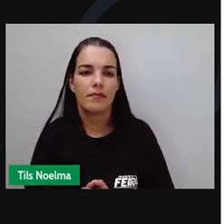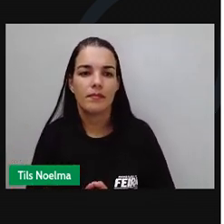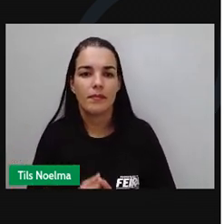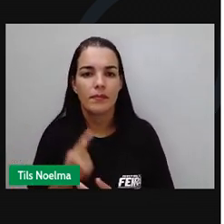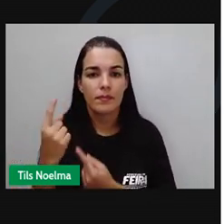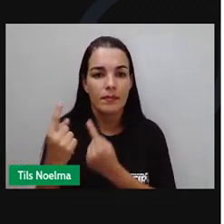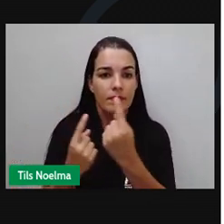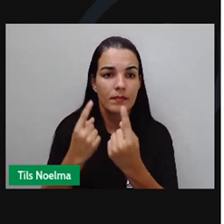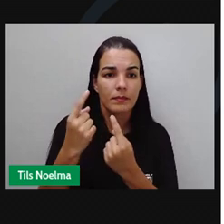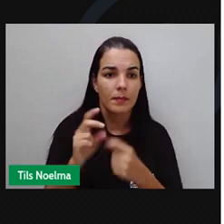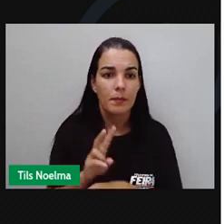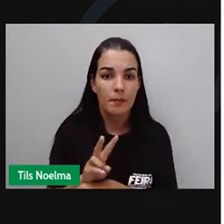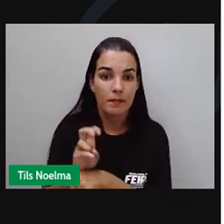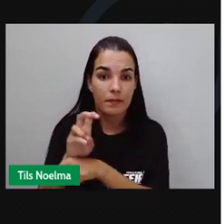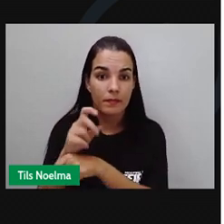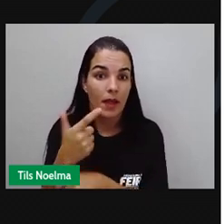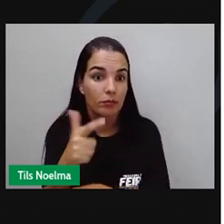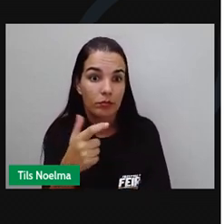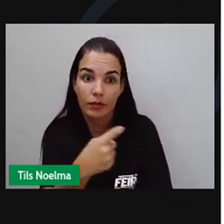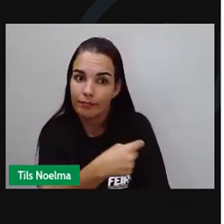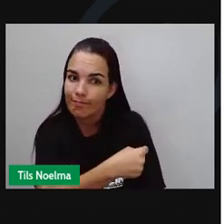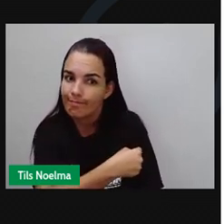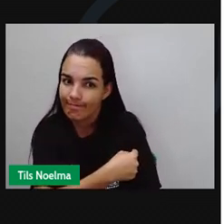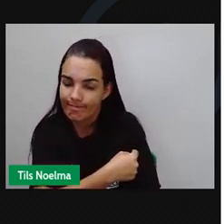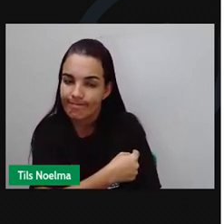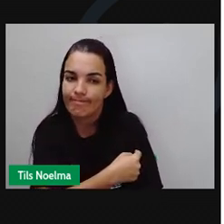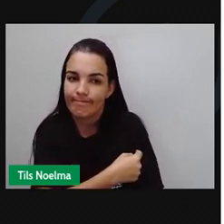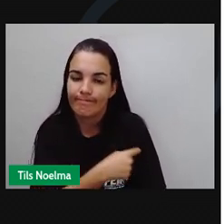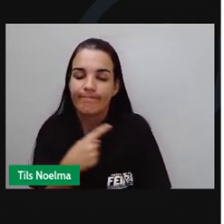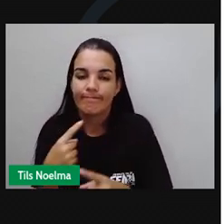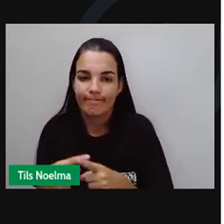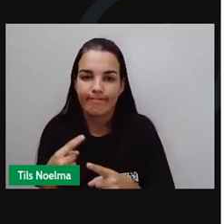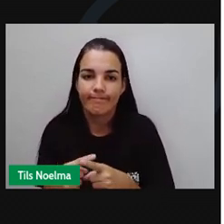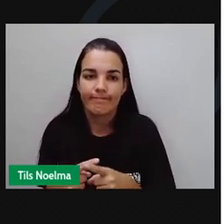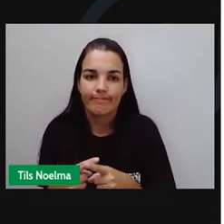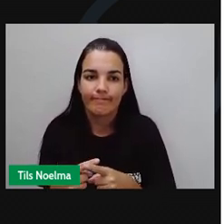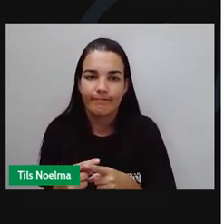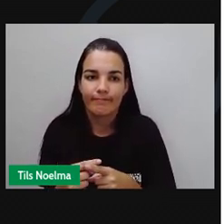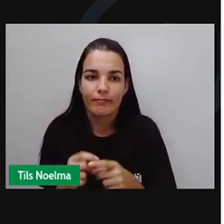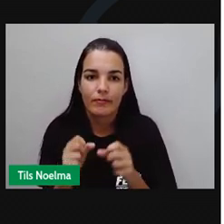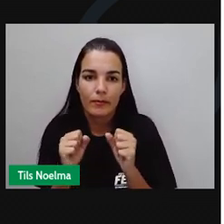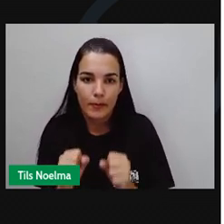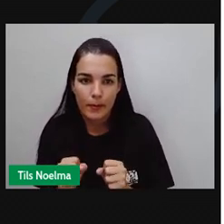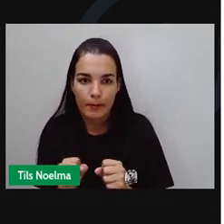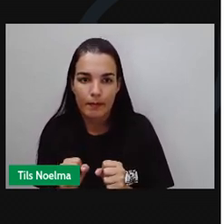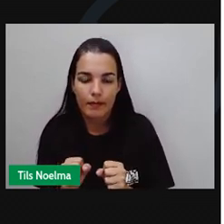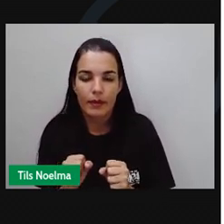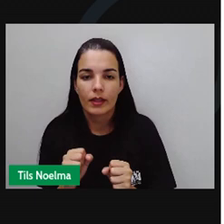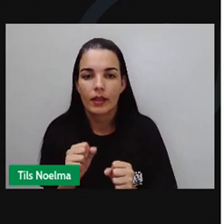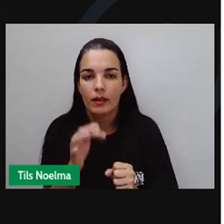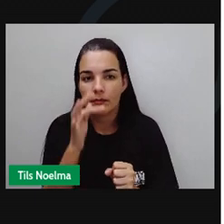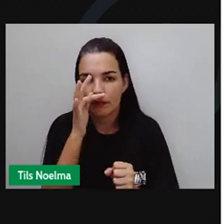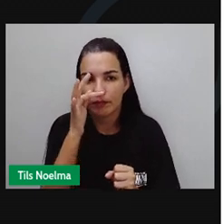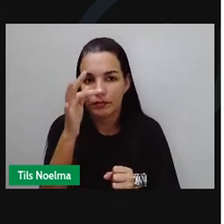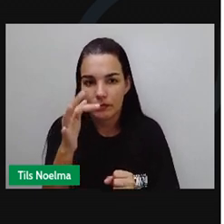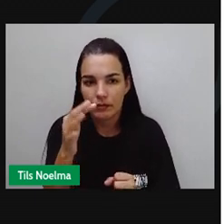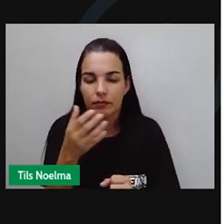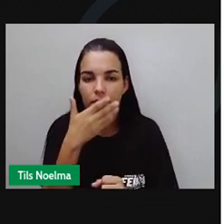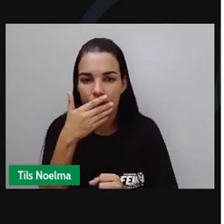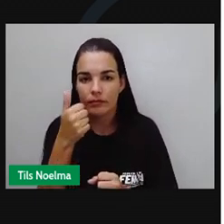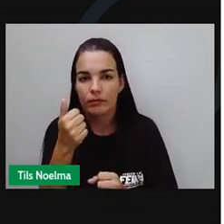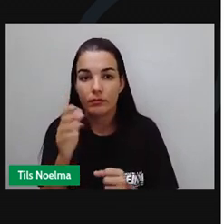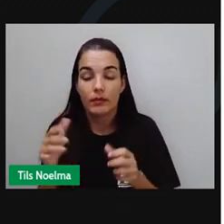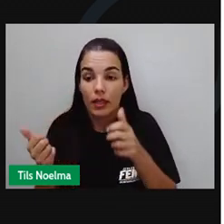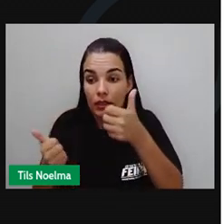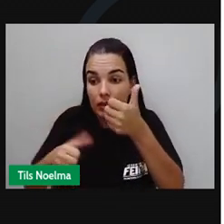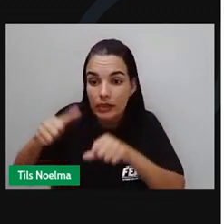Alguns vírus ainda não têm uma vacina para combatê-los, por isso, podem chegar a ser mortais. Para resolver este problema, os cientistas